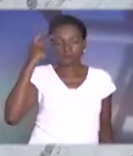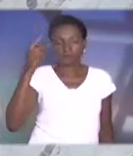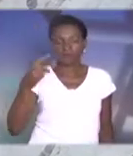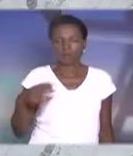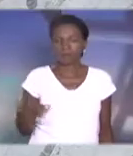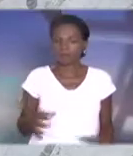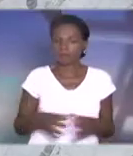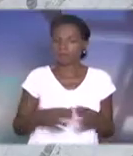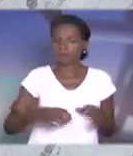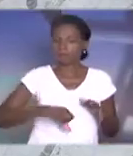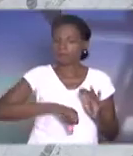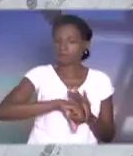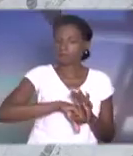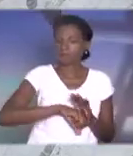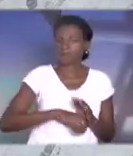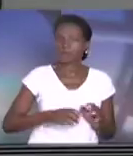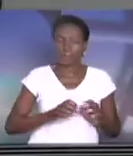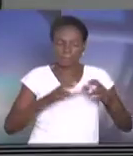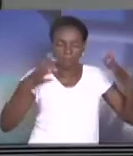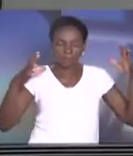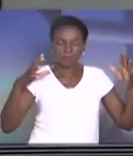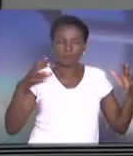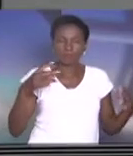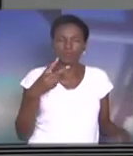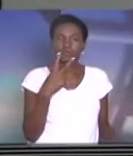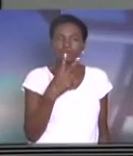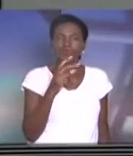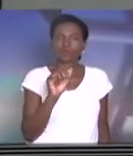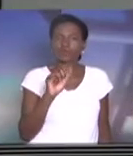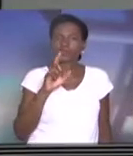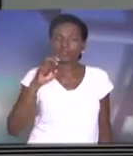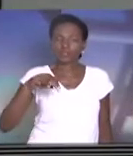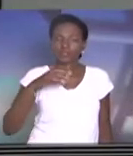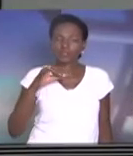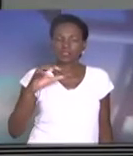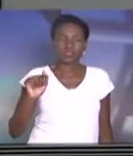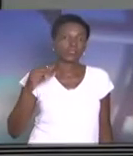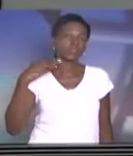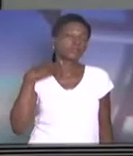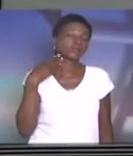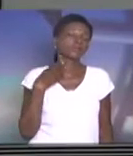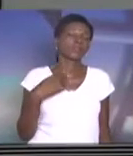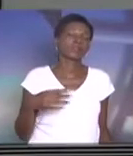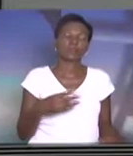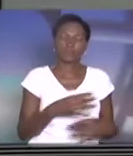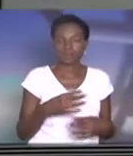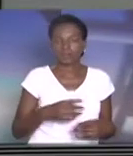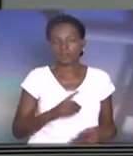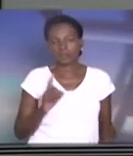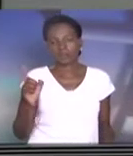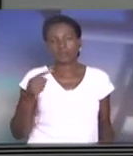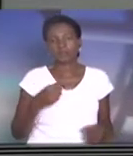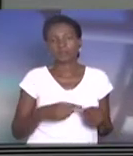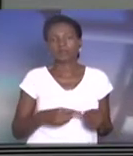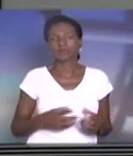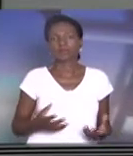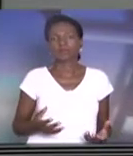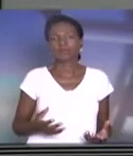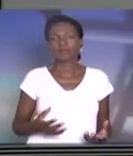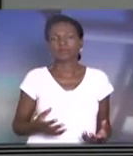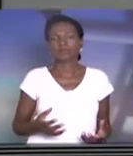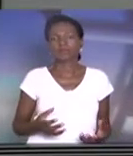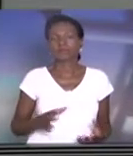explodiram duas agências bancárias na cidade de Cruzália, no interior de São Paulo. Eles estavam sendo